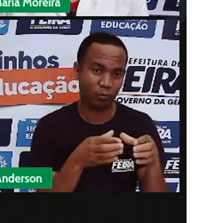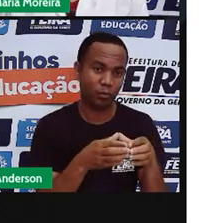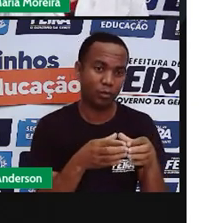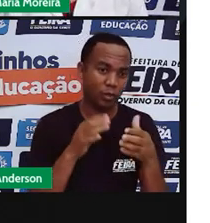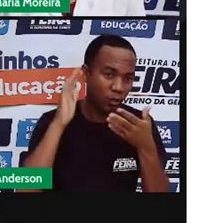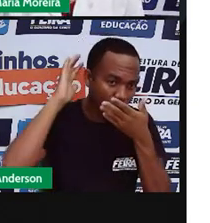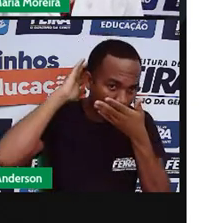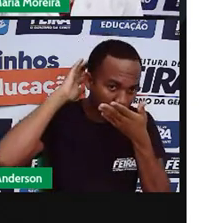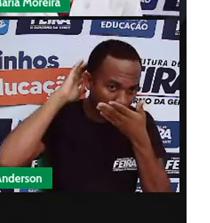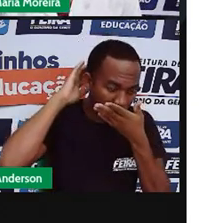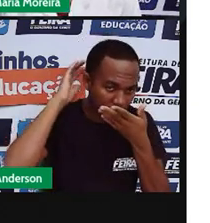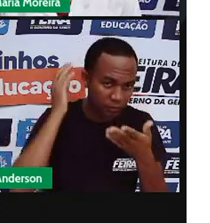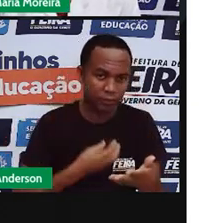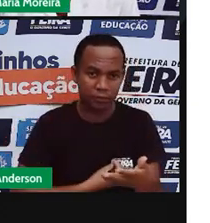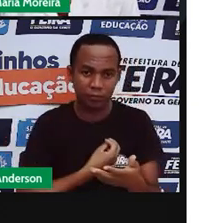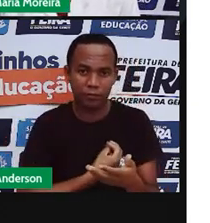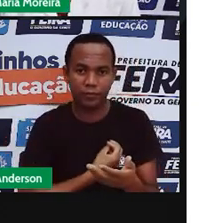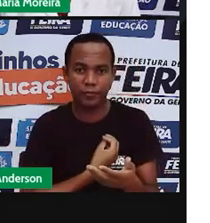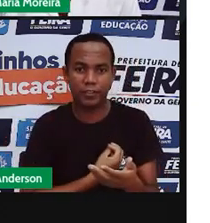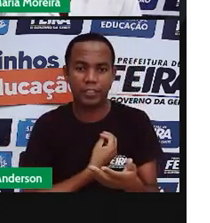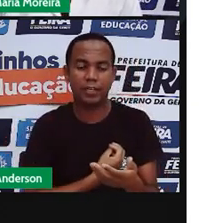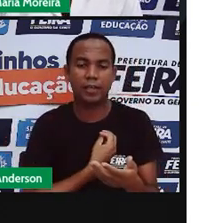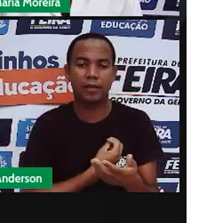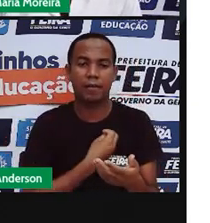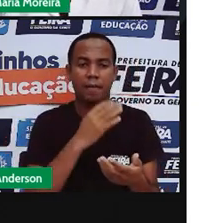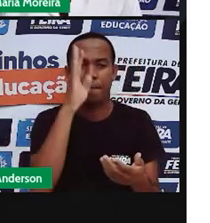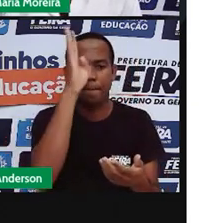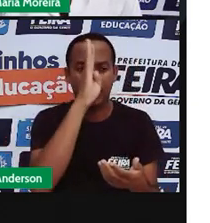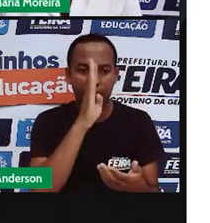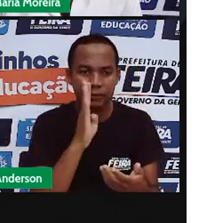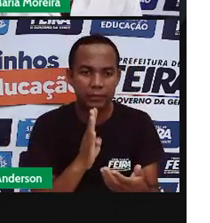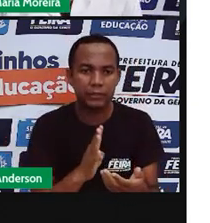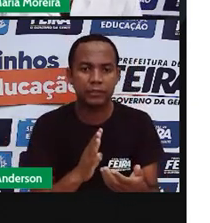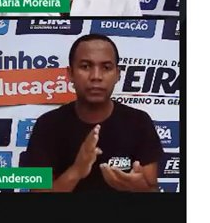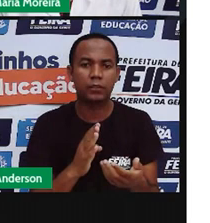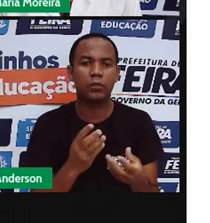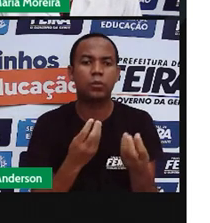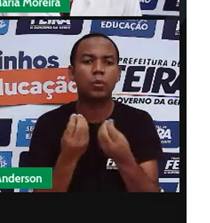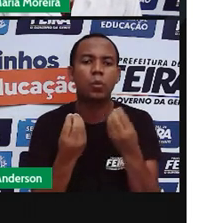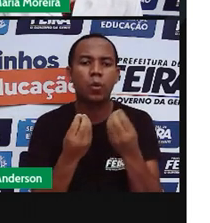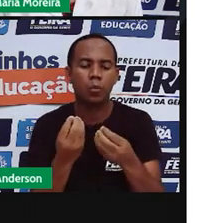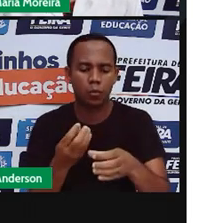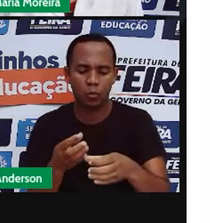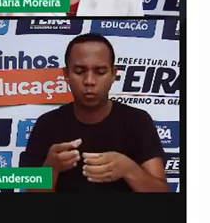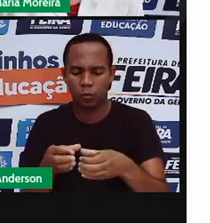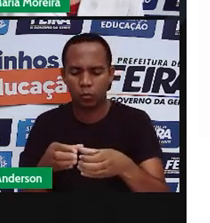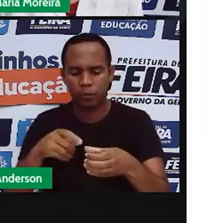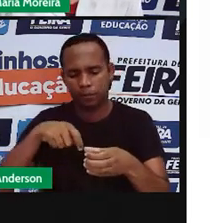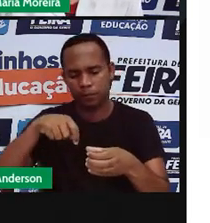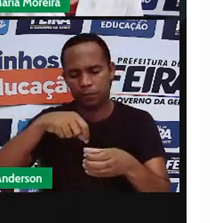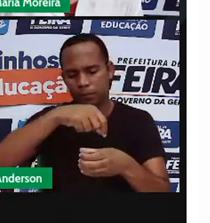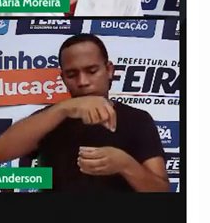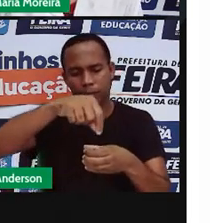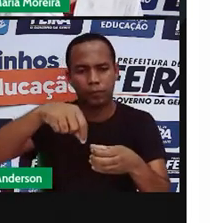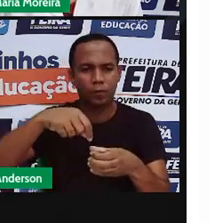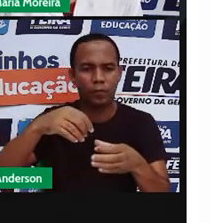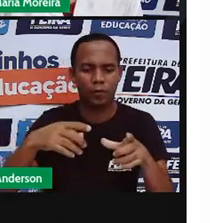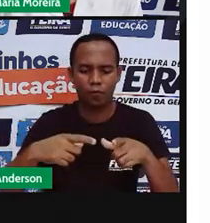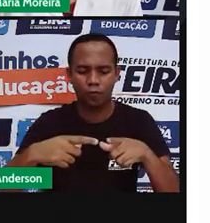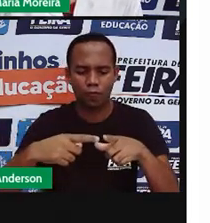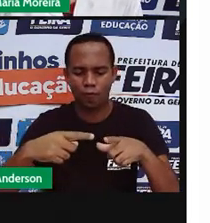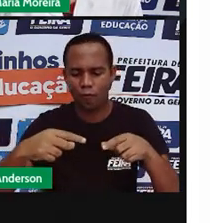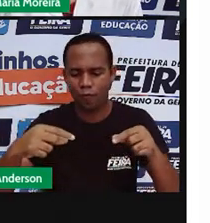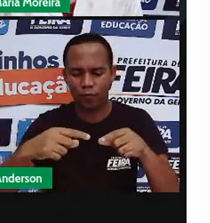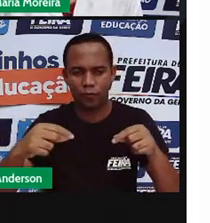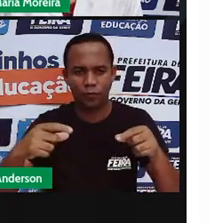Brasil, né, antes do seu período de descobrimento, utilizavam uma trouxa de folha, que eles usavam, né, na maioria das